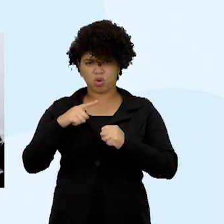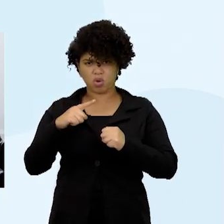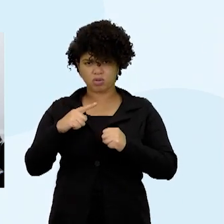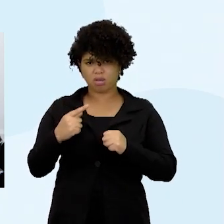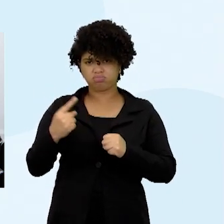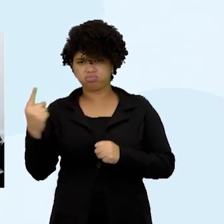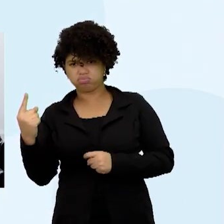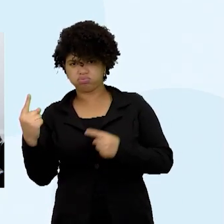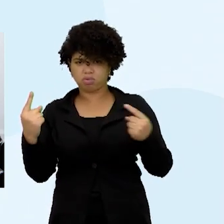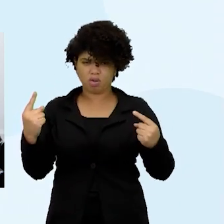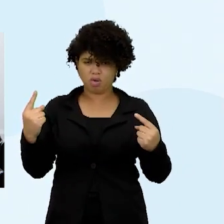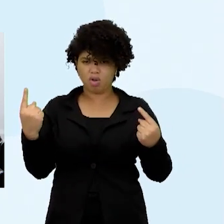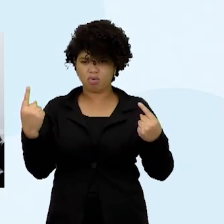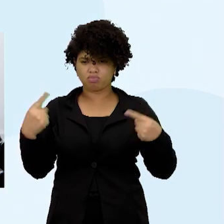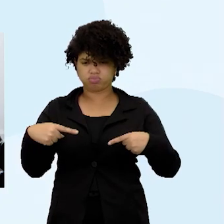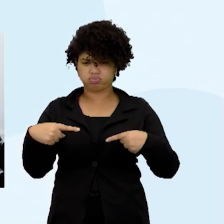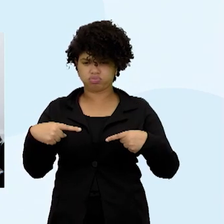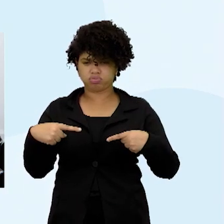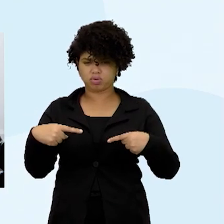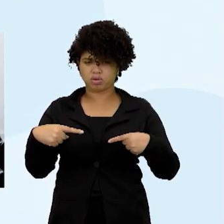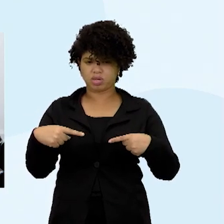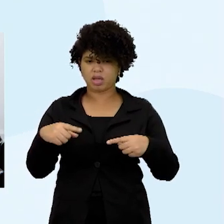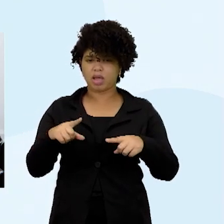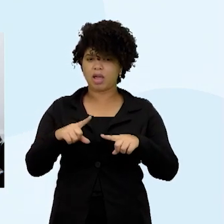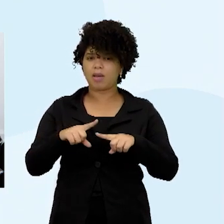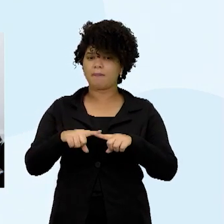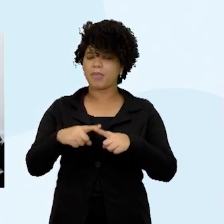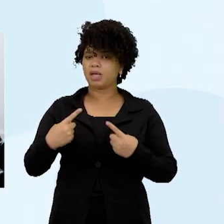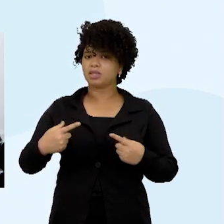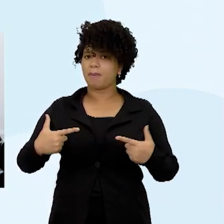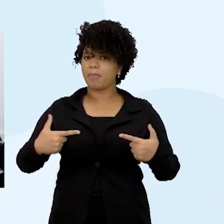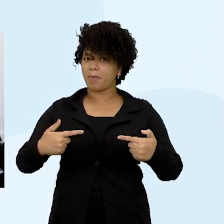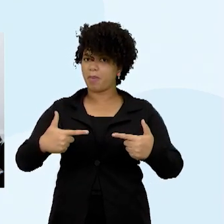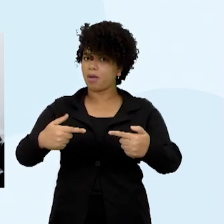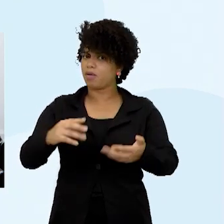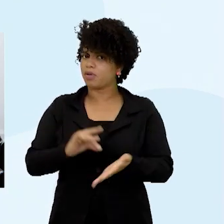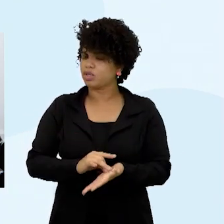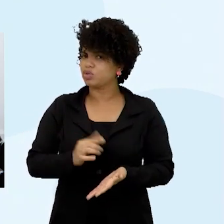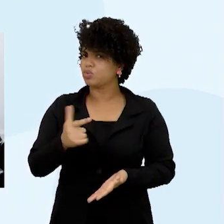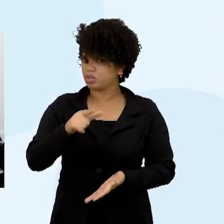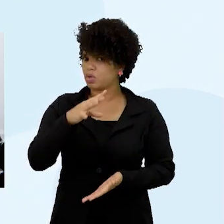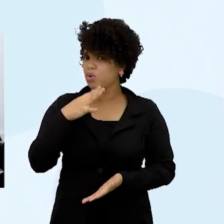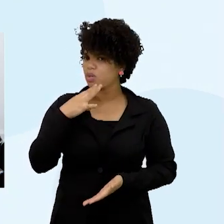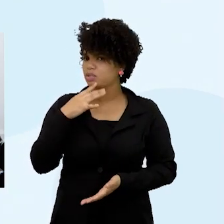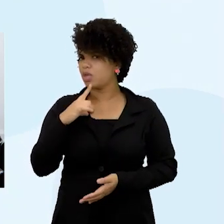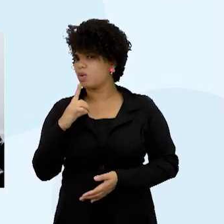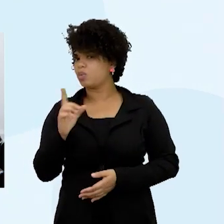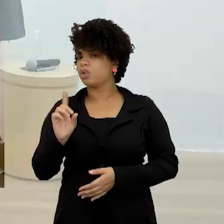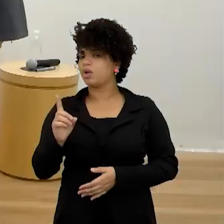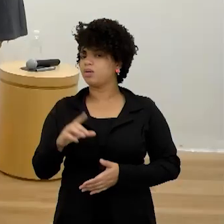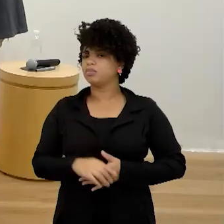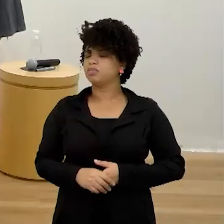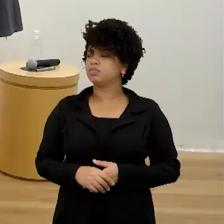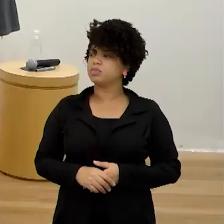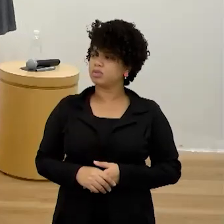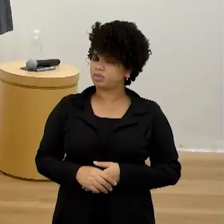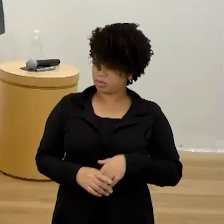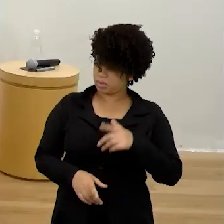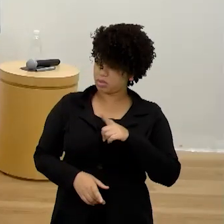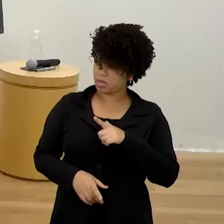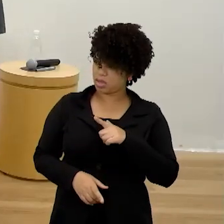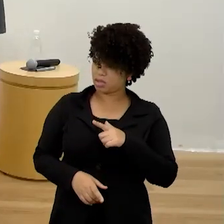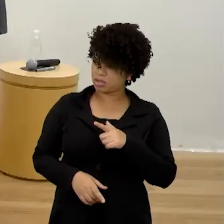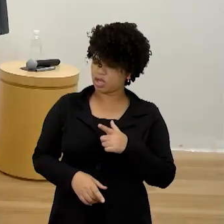diferentes, mas que não são resolvidos militarmente entre elas? Giba, eu quero saber o seguinte, hoje tem